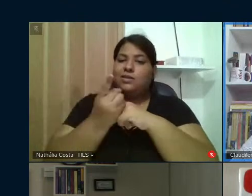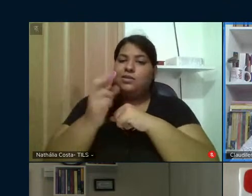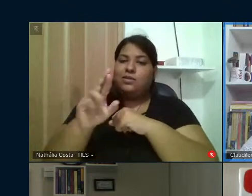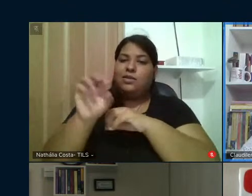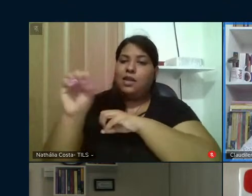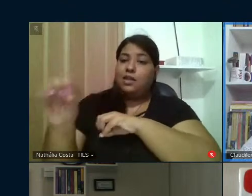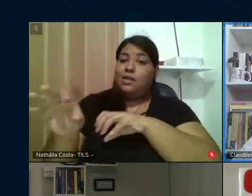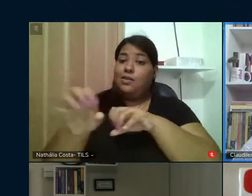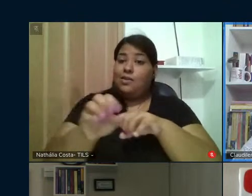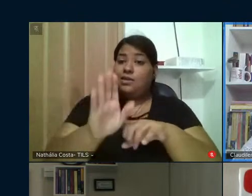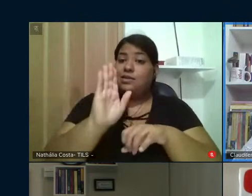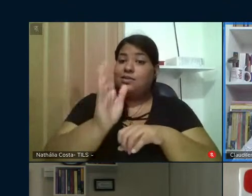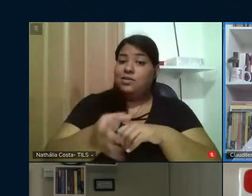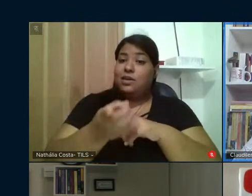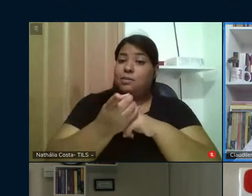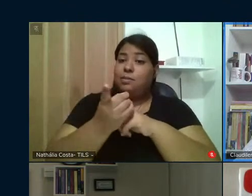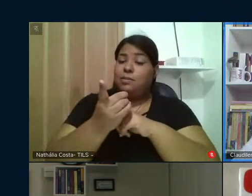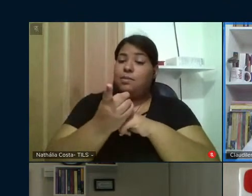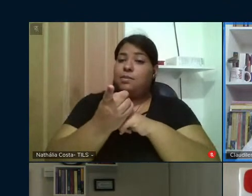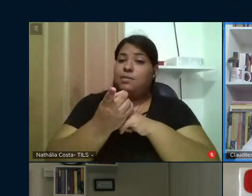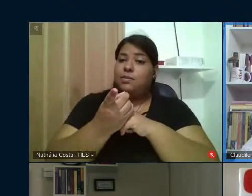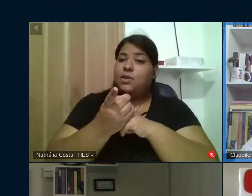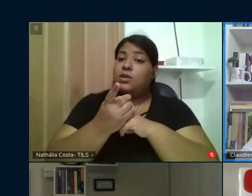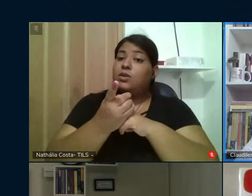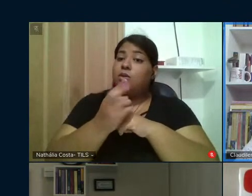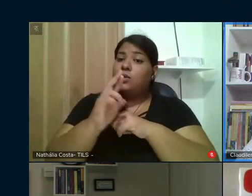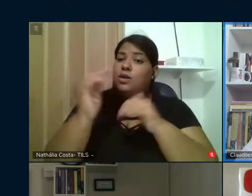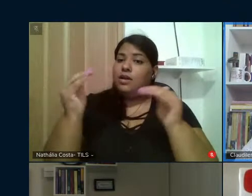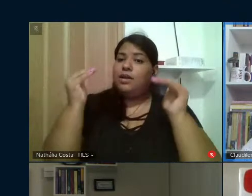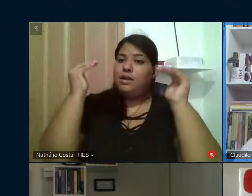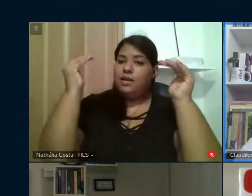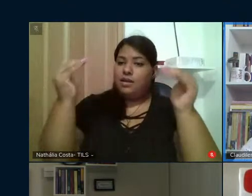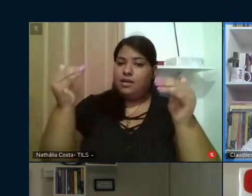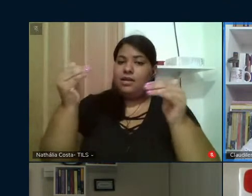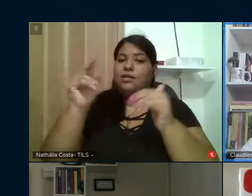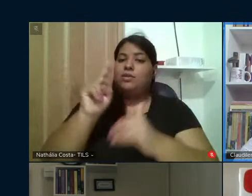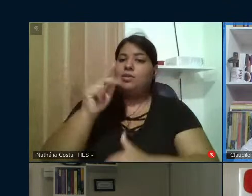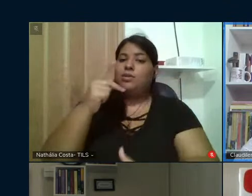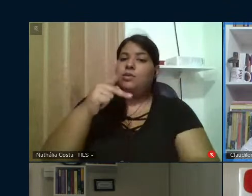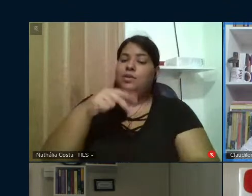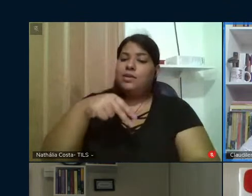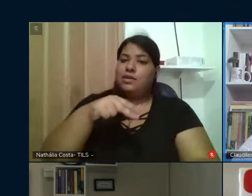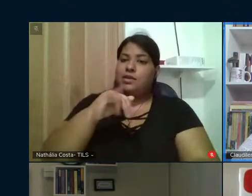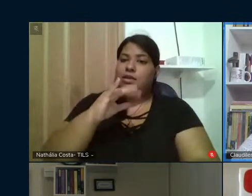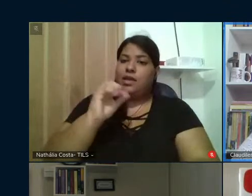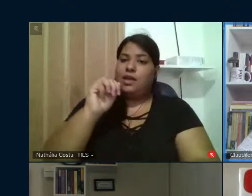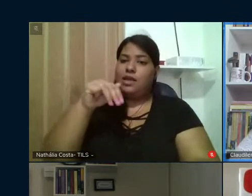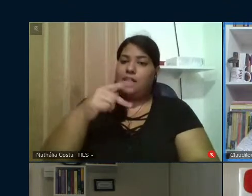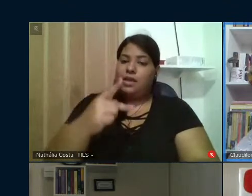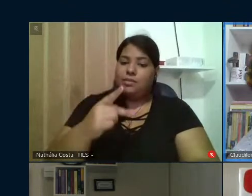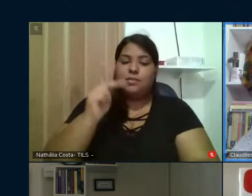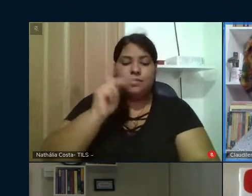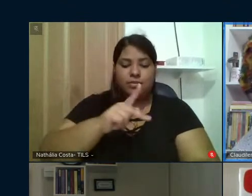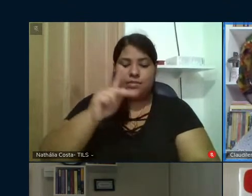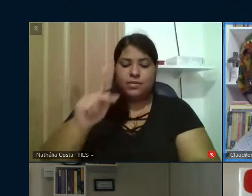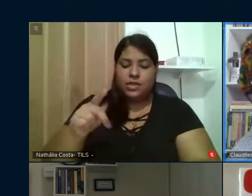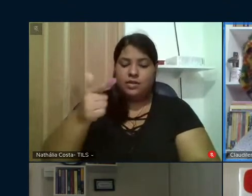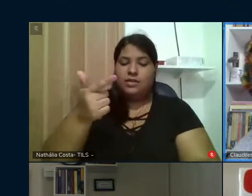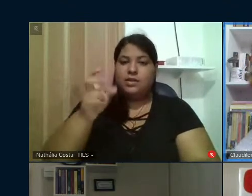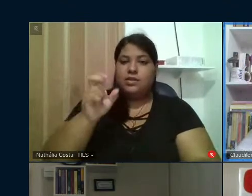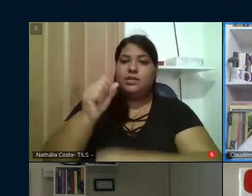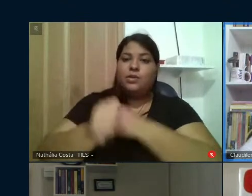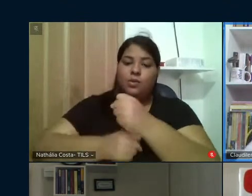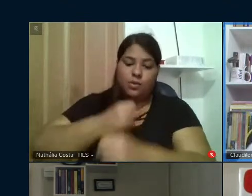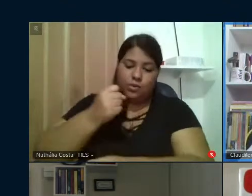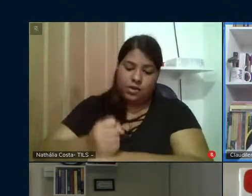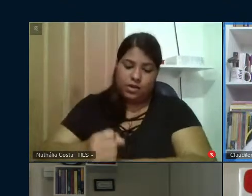realizou pós-doutorado na faculdade de educação da Unicamp, em São Paulo, é professor há 25 anos, apesar desse rostinho